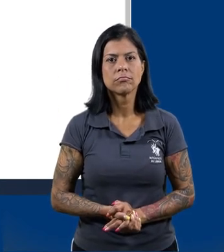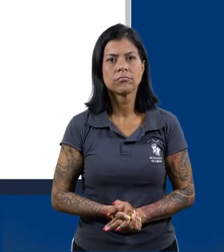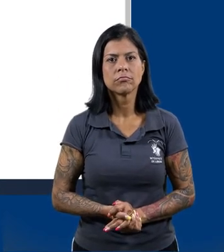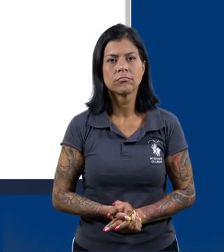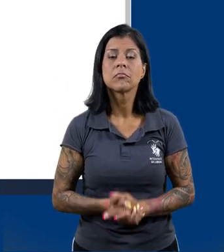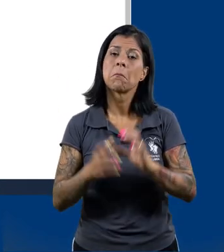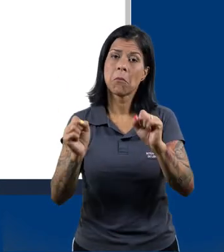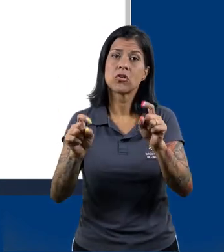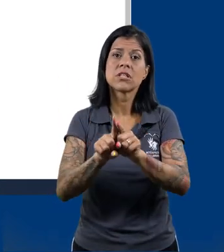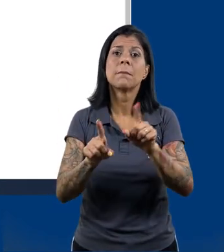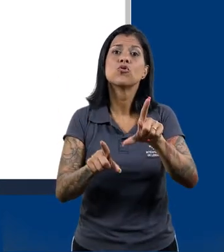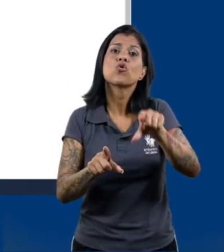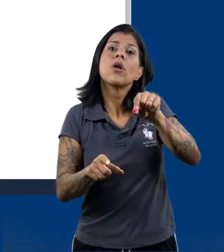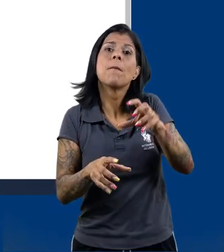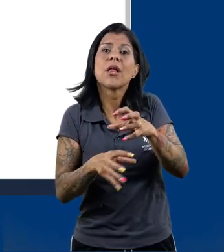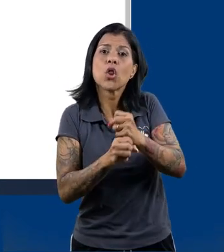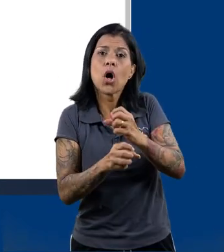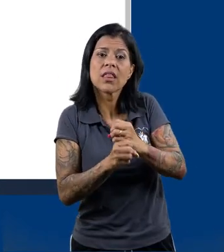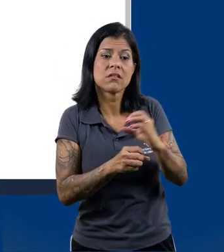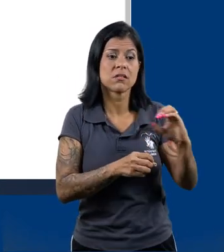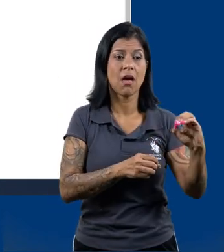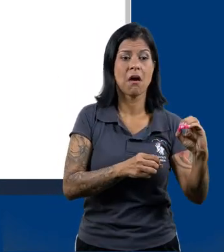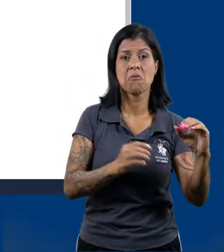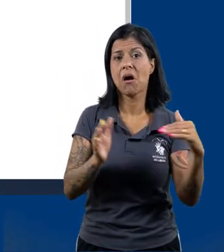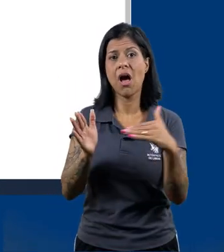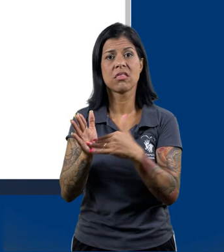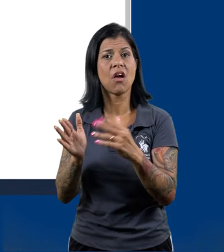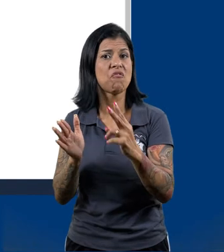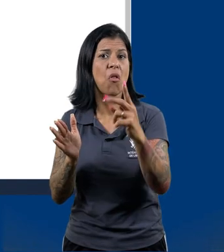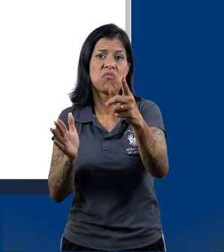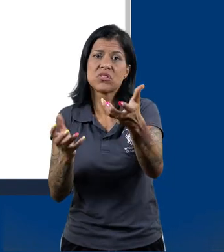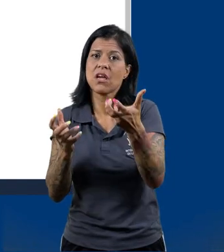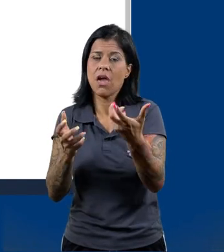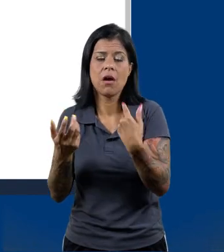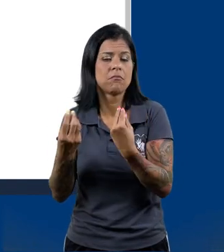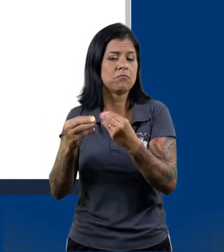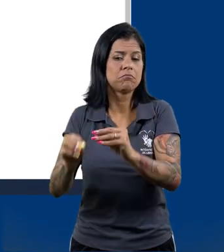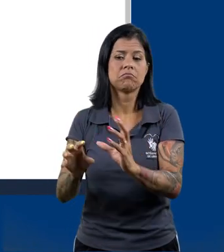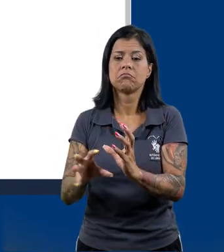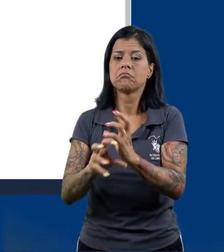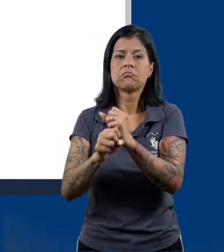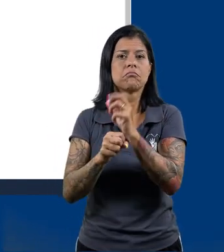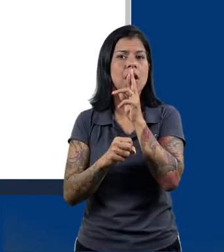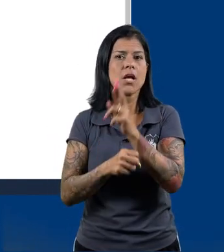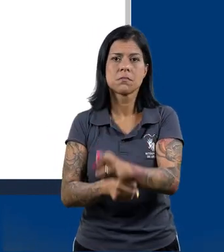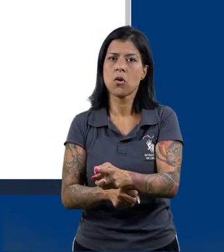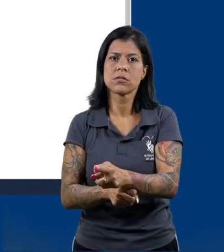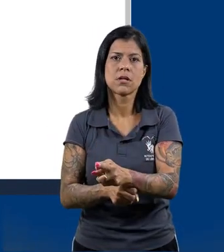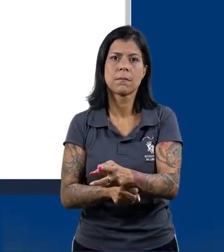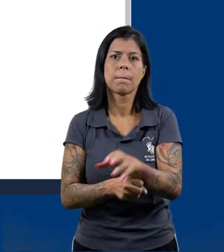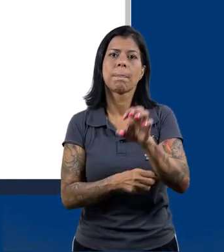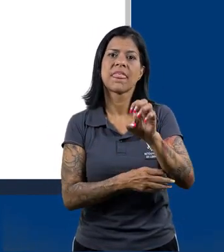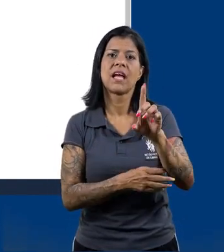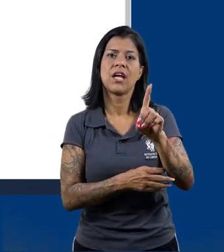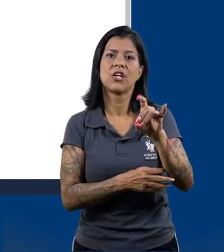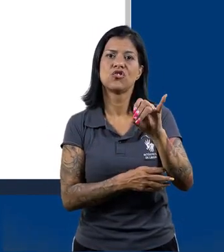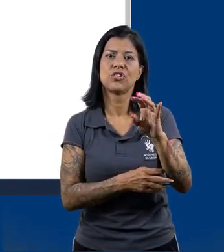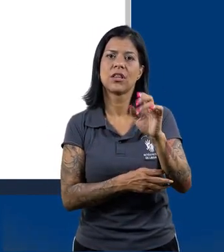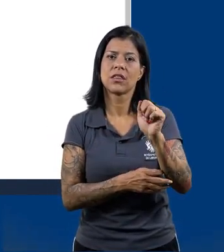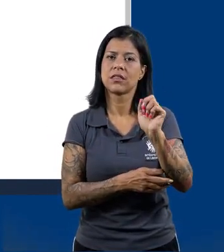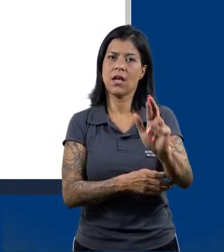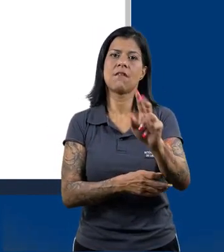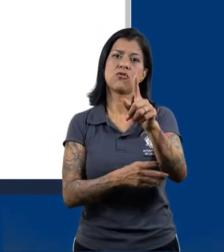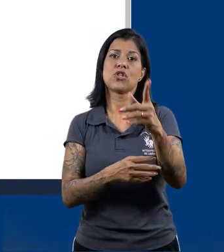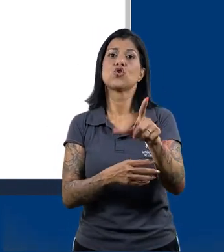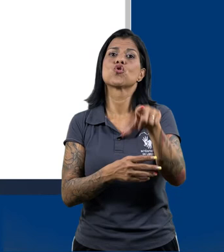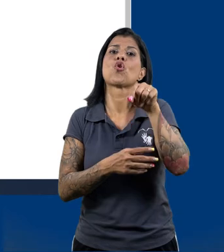e escolher uma nota que vai de zero até o valor que determinamos no momento de editar o